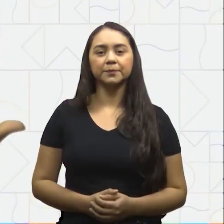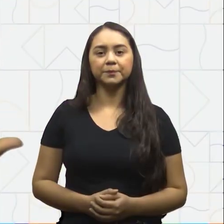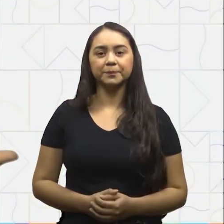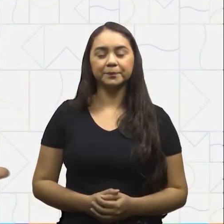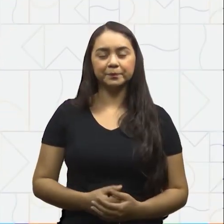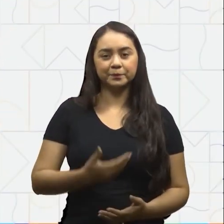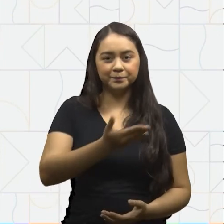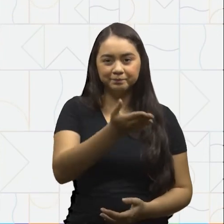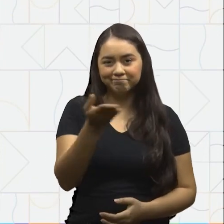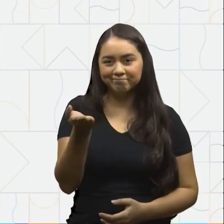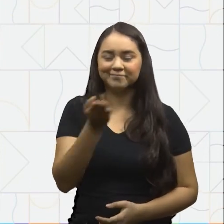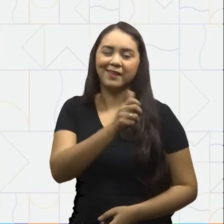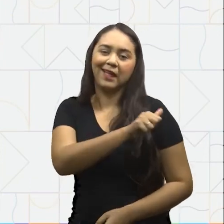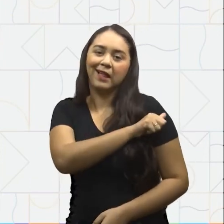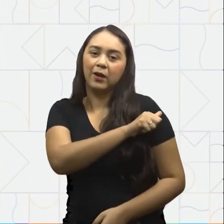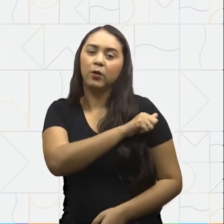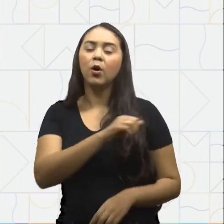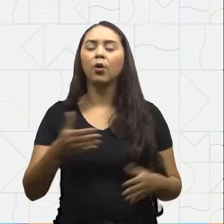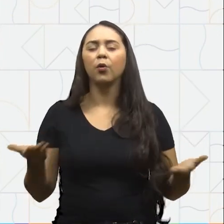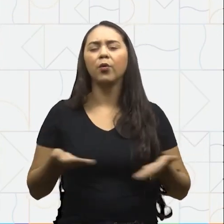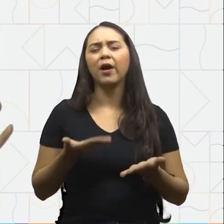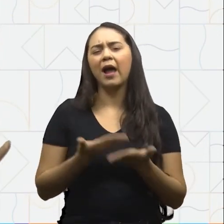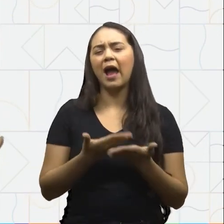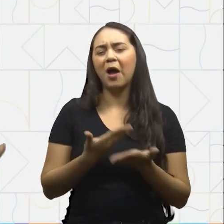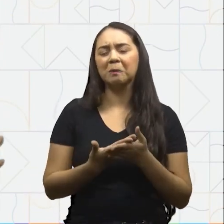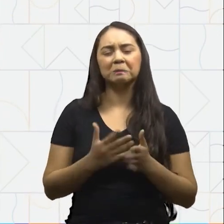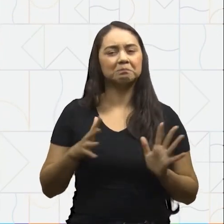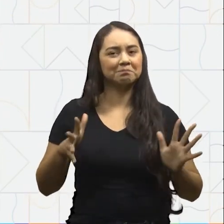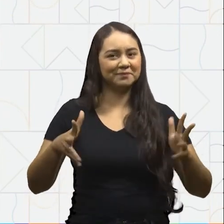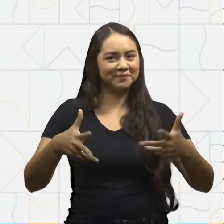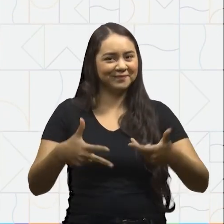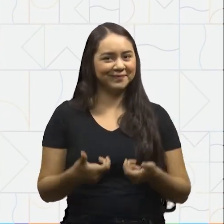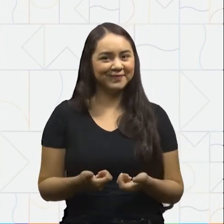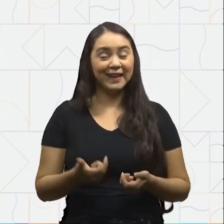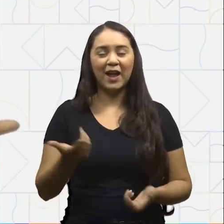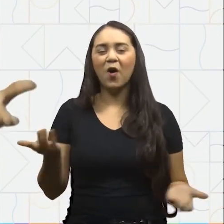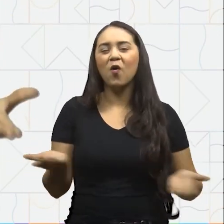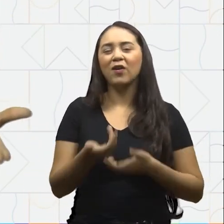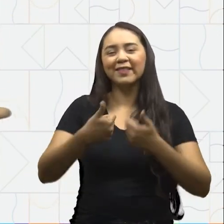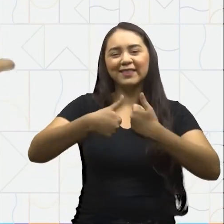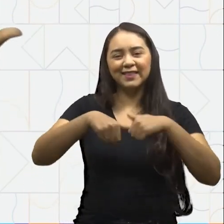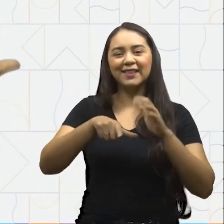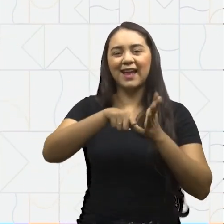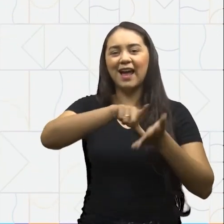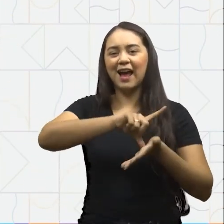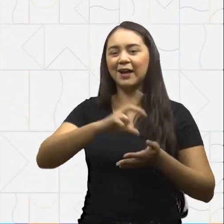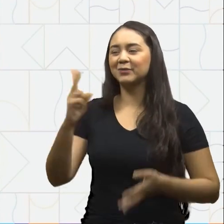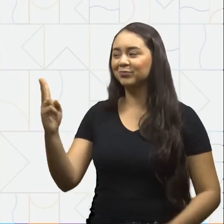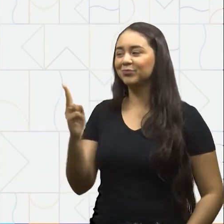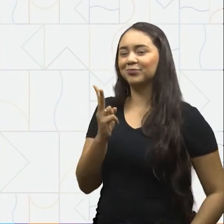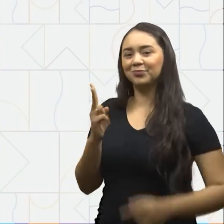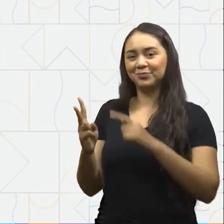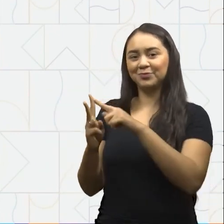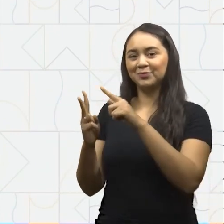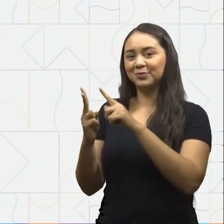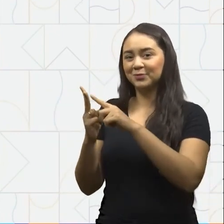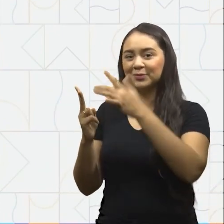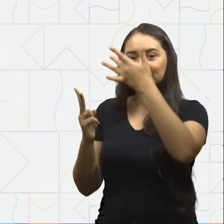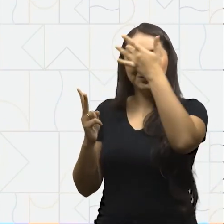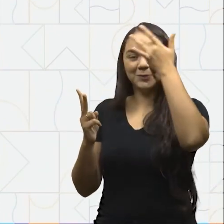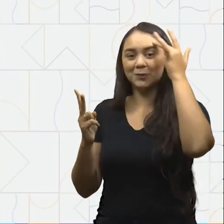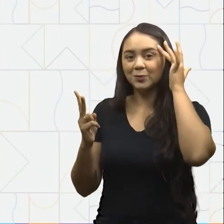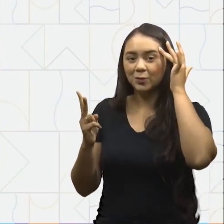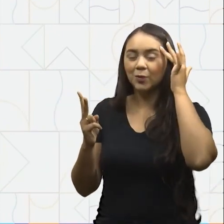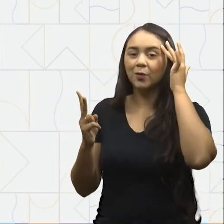Querido aluno Hoje nossa aula Hoje foi show Recebemos no estúdio do Centro de Mídias da CEMED